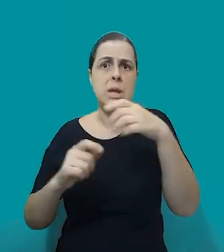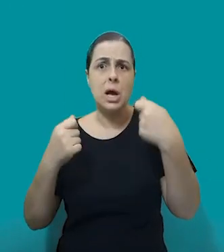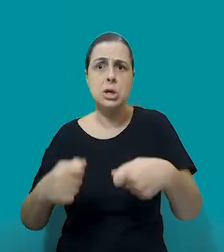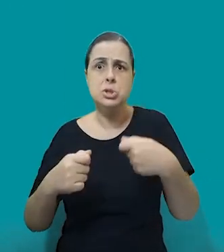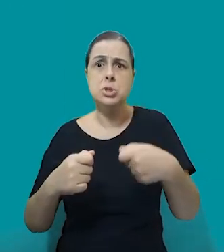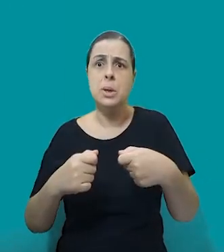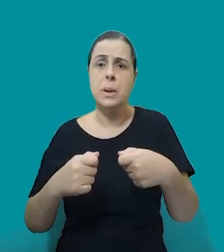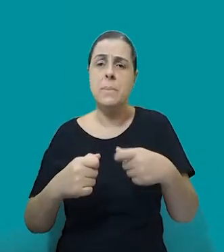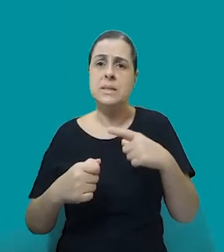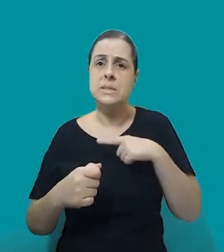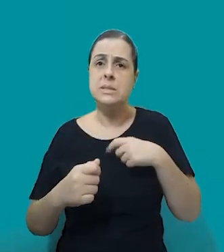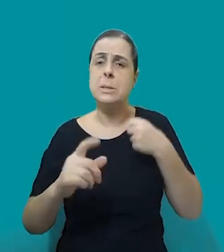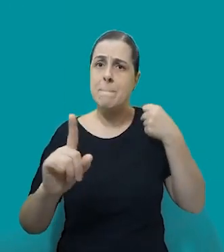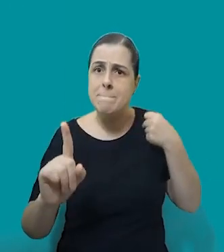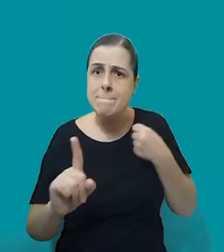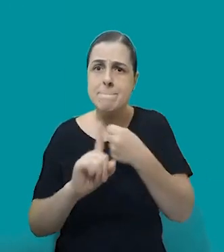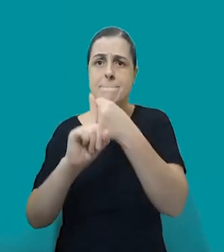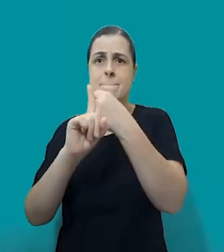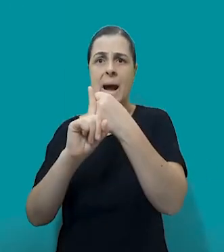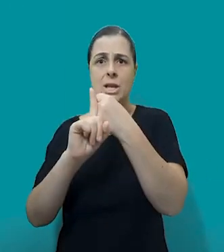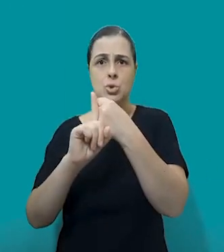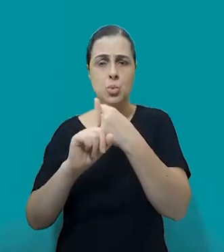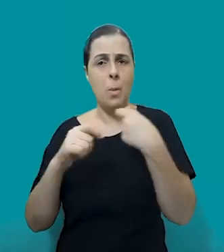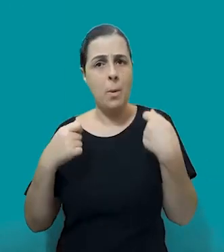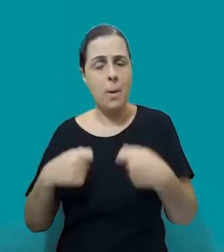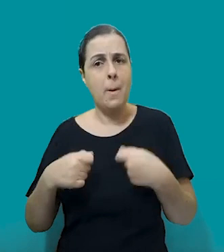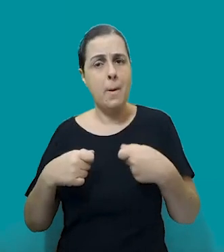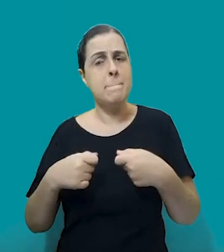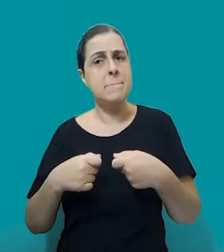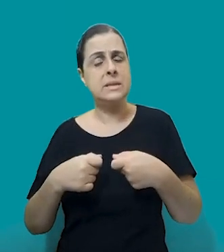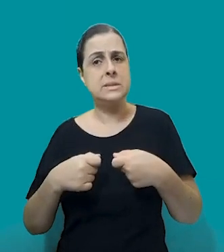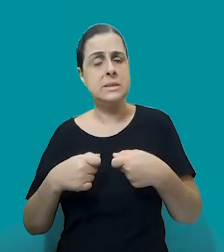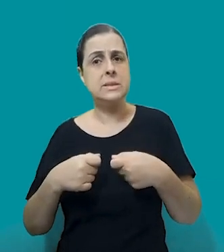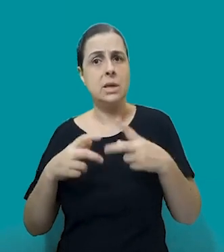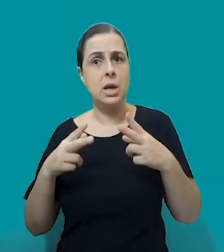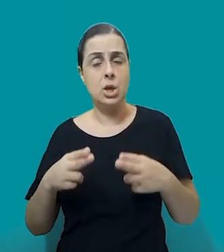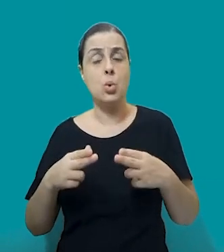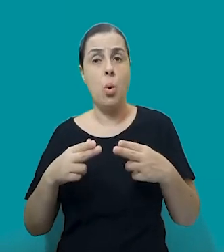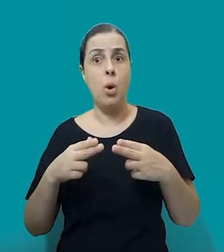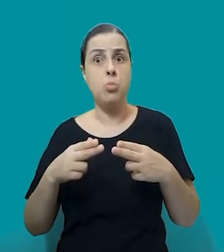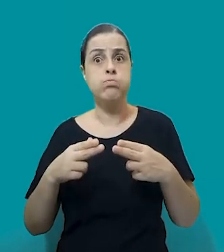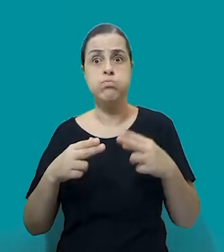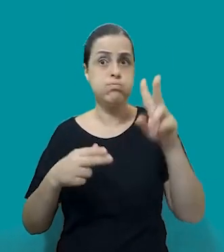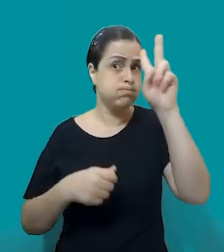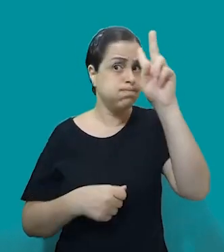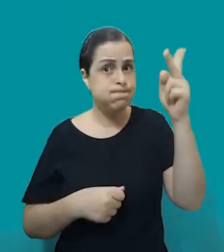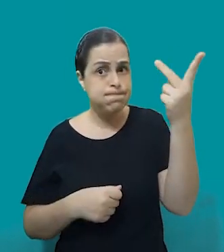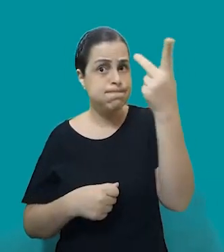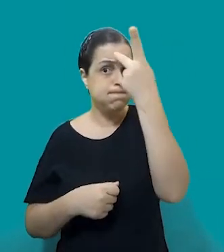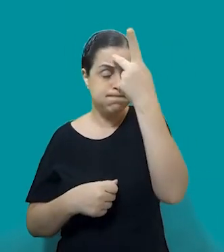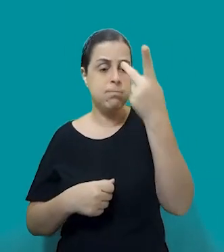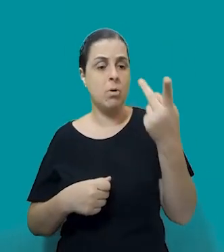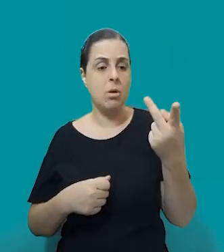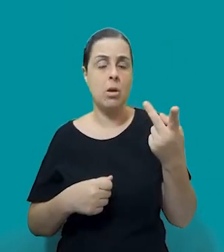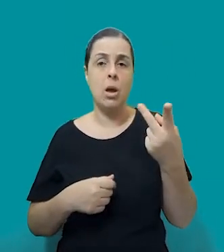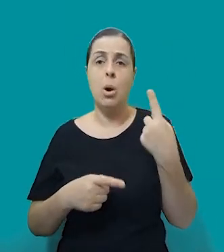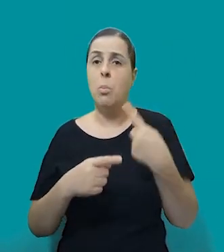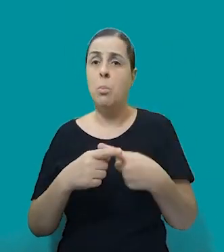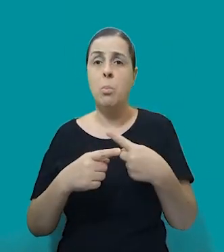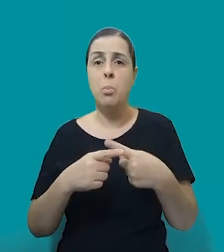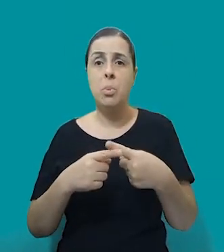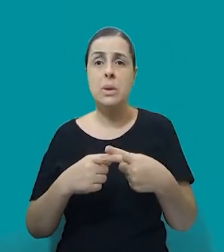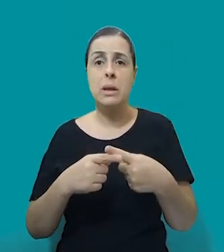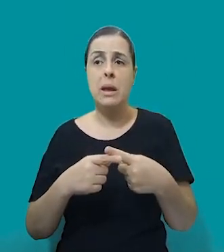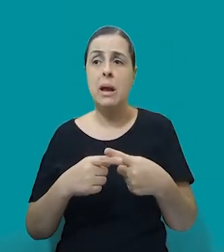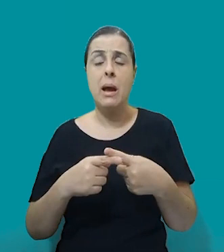Ou então a sociedade não muda, né? Ou então nós não vamos conseguir mudar esse status quo, essa acomodação em que chegou e que